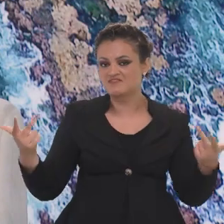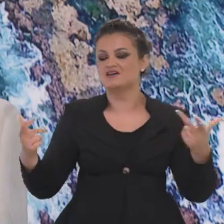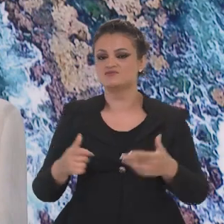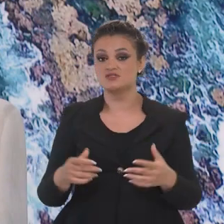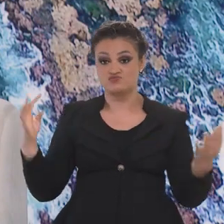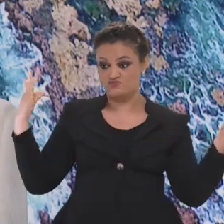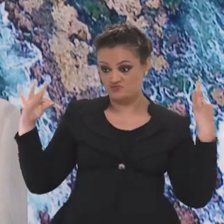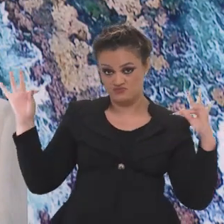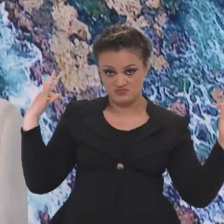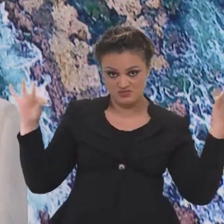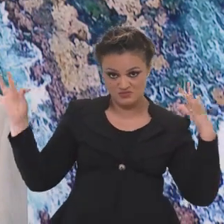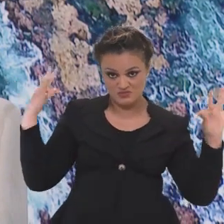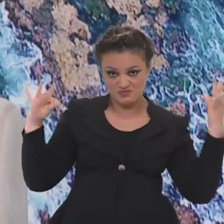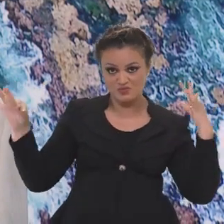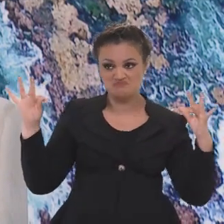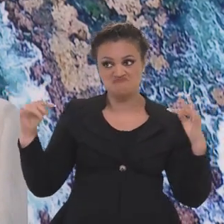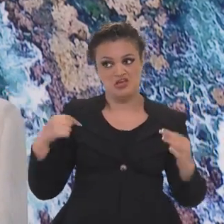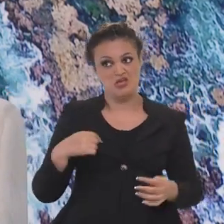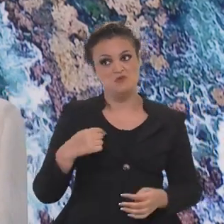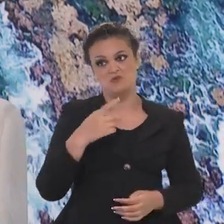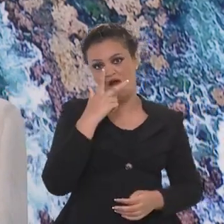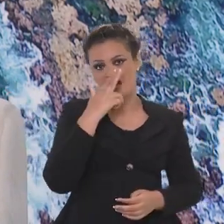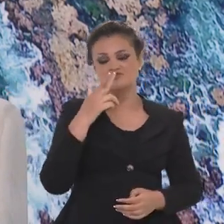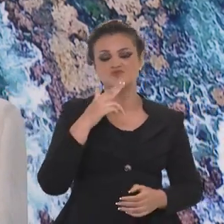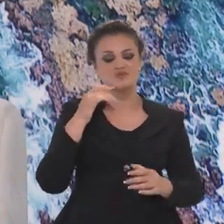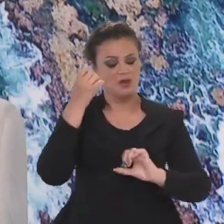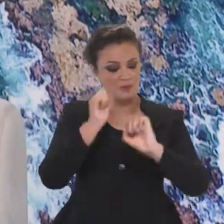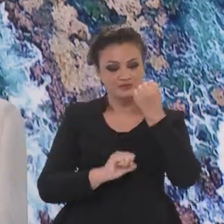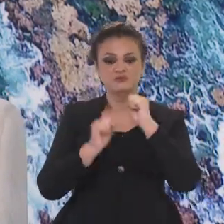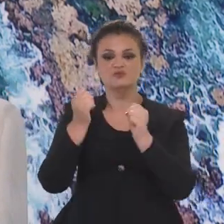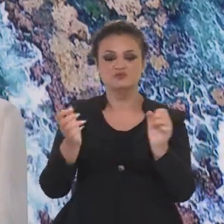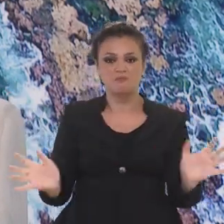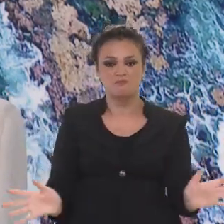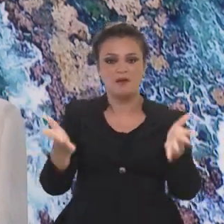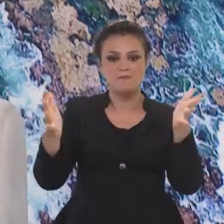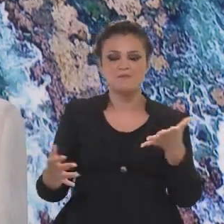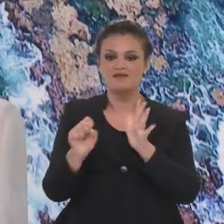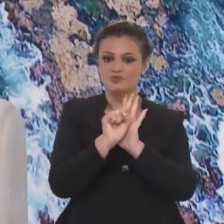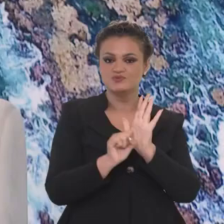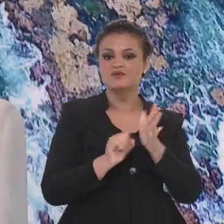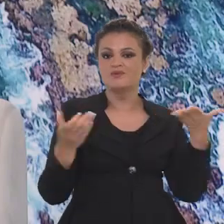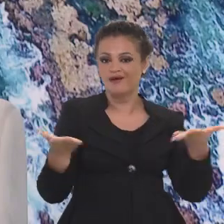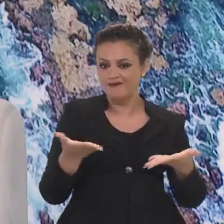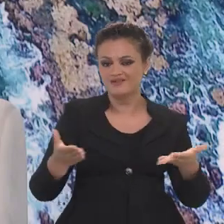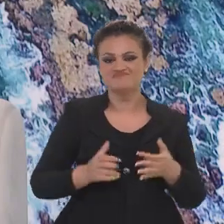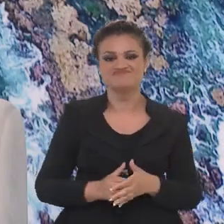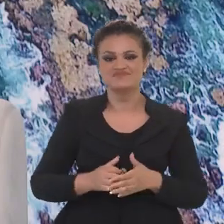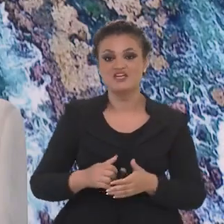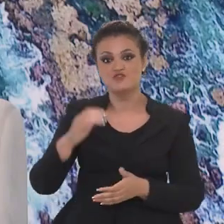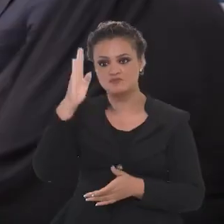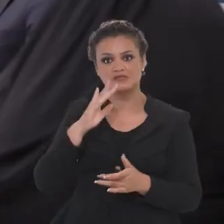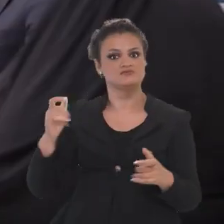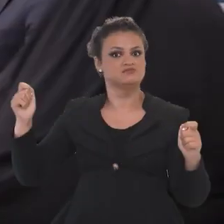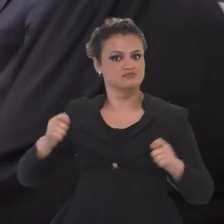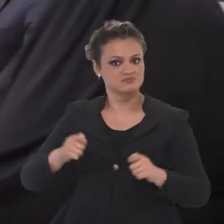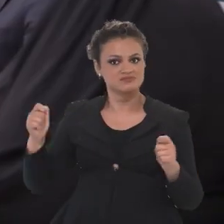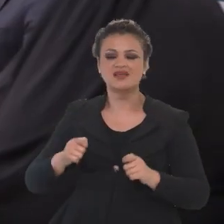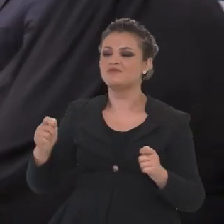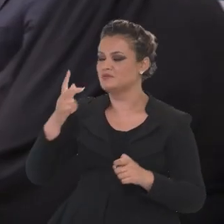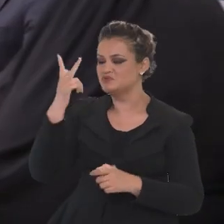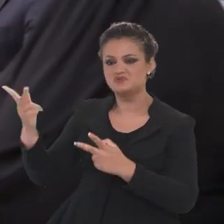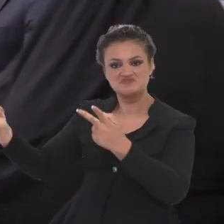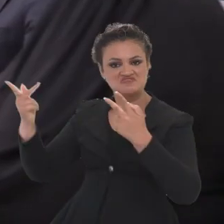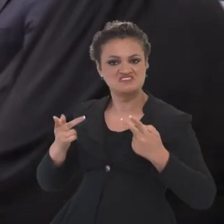geração de emprego. E o turismo é, para mim, a grande indústria brasileira do século XXI. E o Brasil tem um enorme